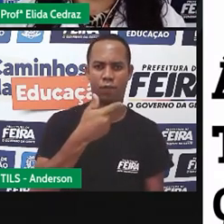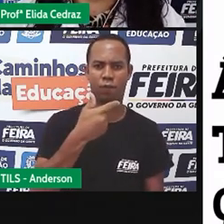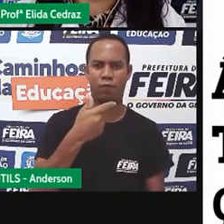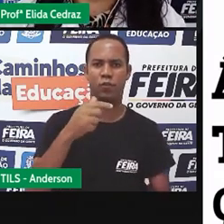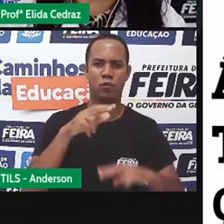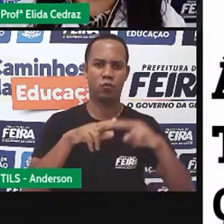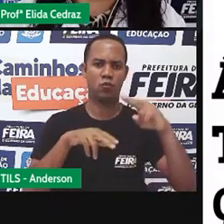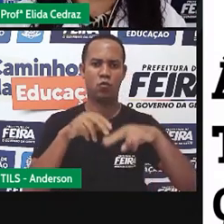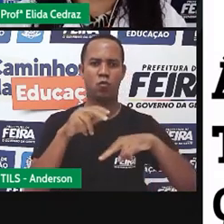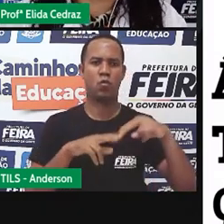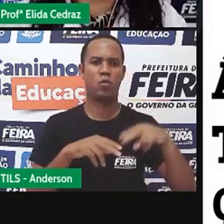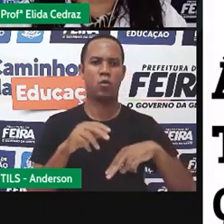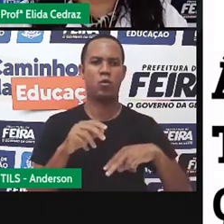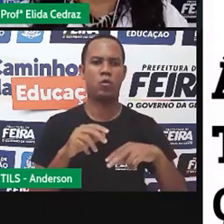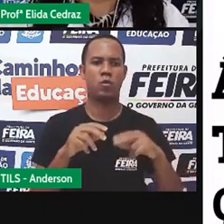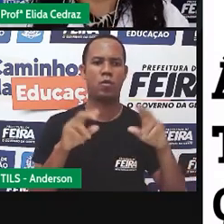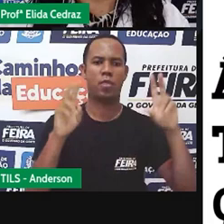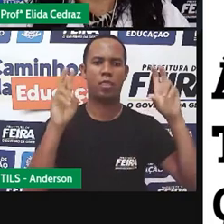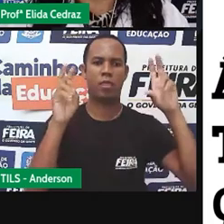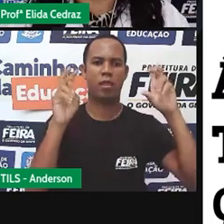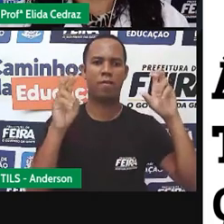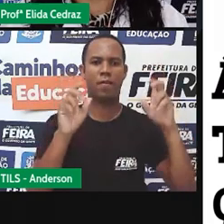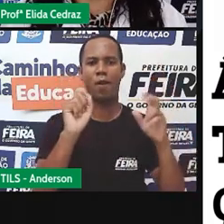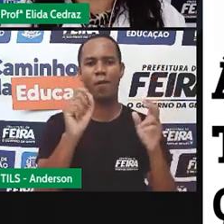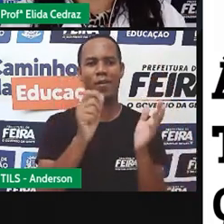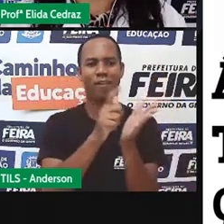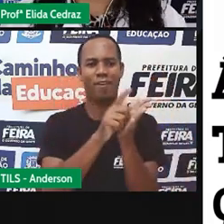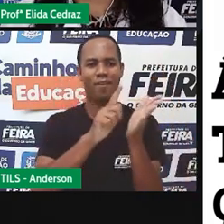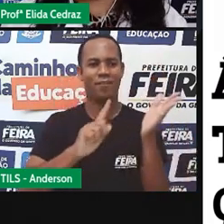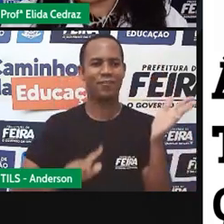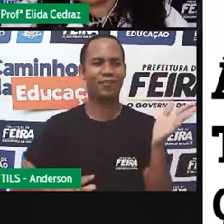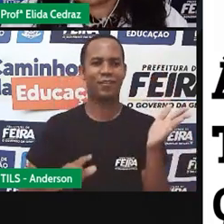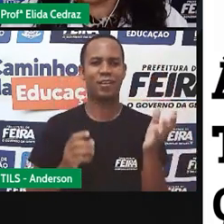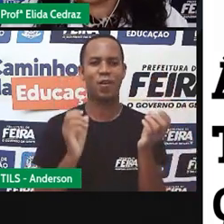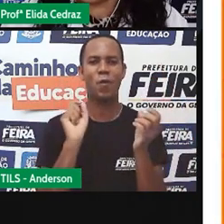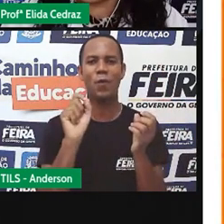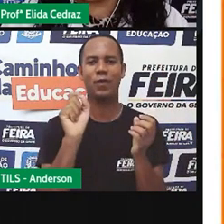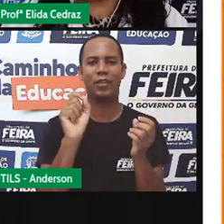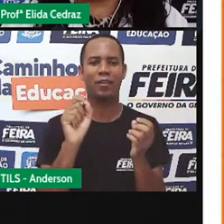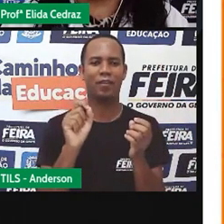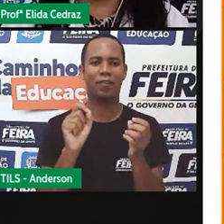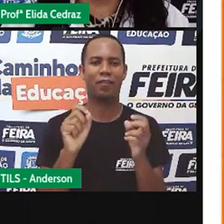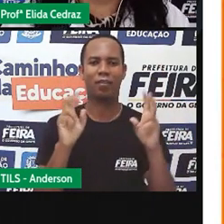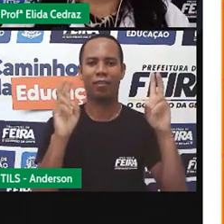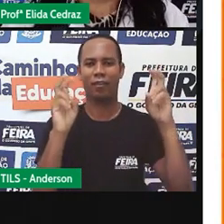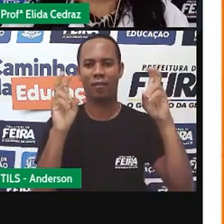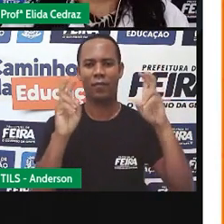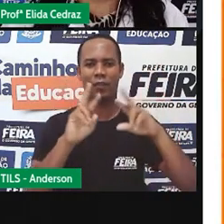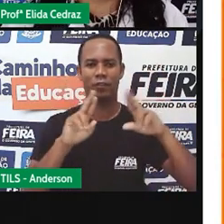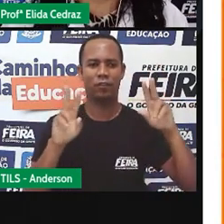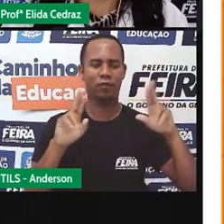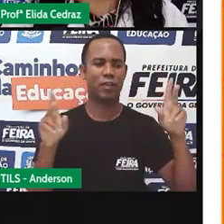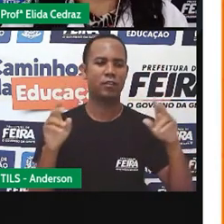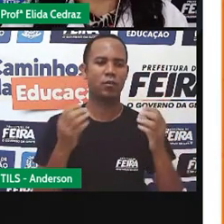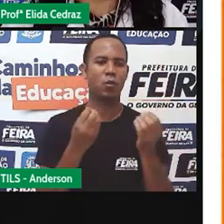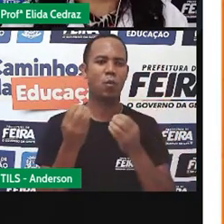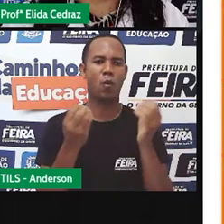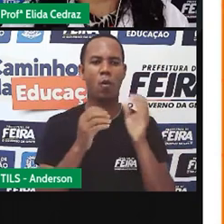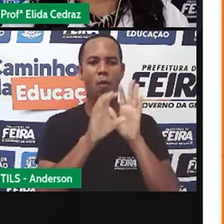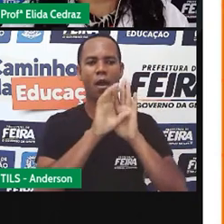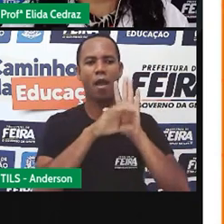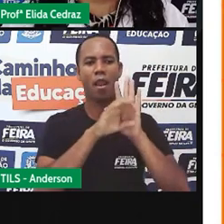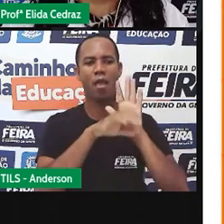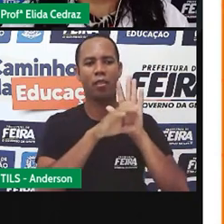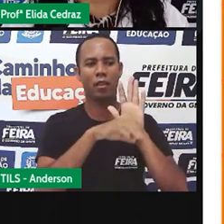área de linguagens, o termo é jornal e os diferentes gêneros que o compõem. O nosso calendário, você já